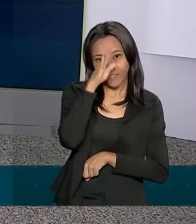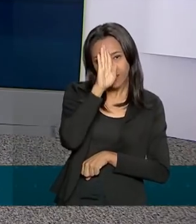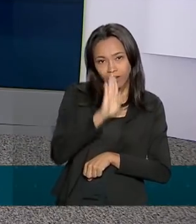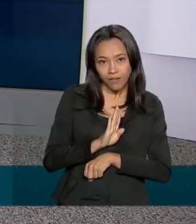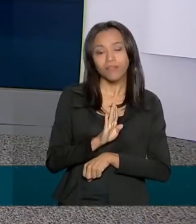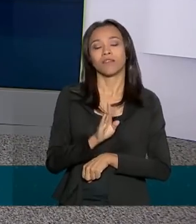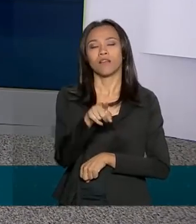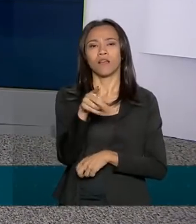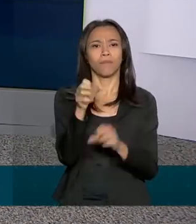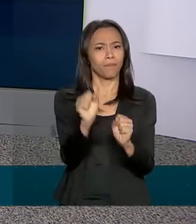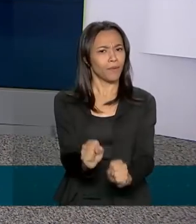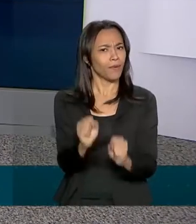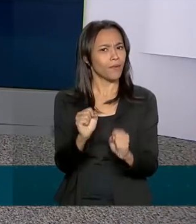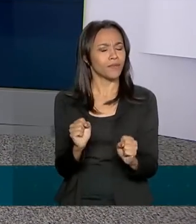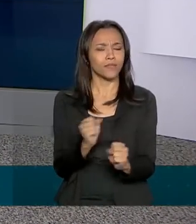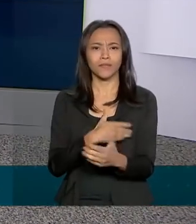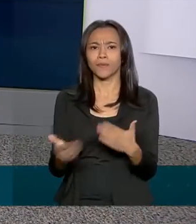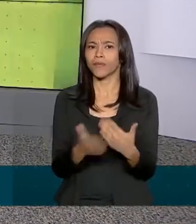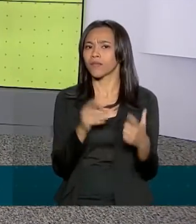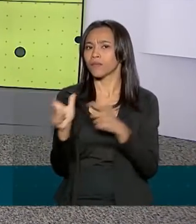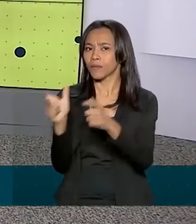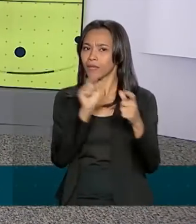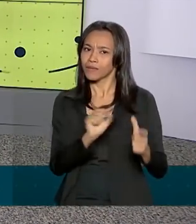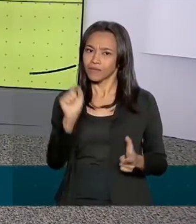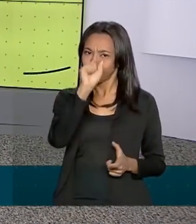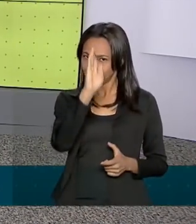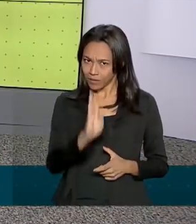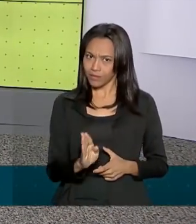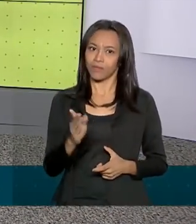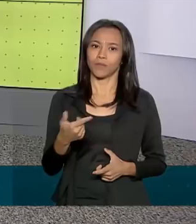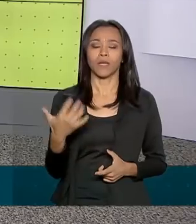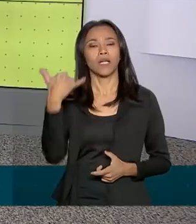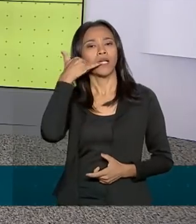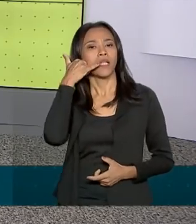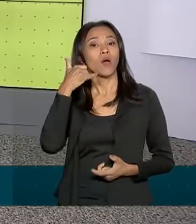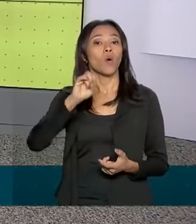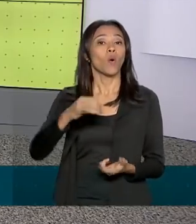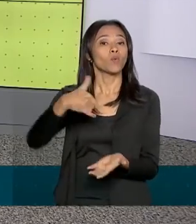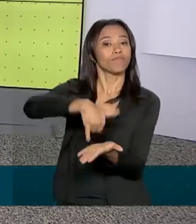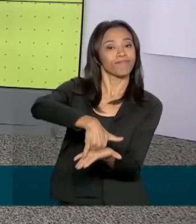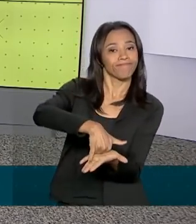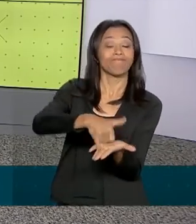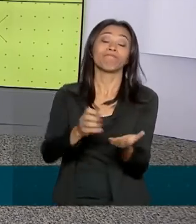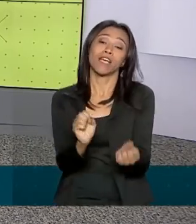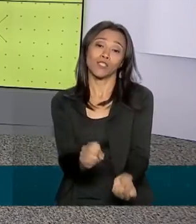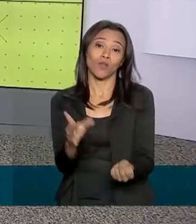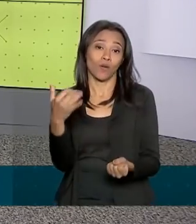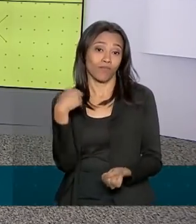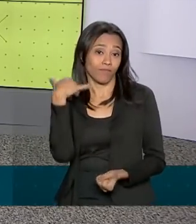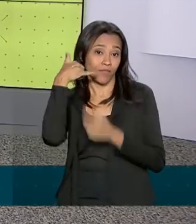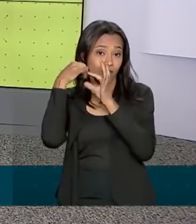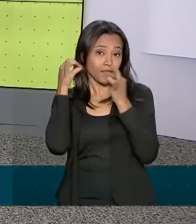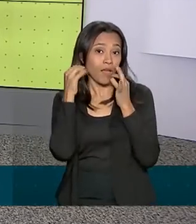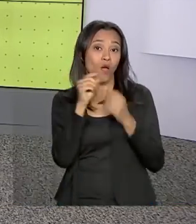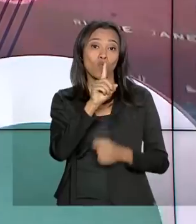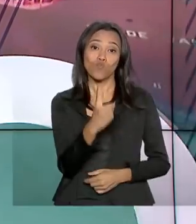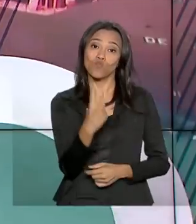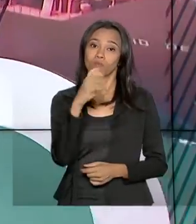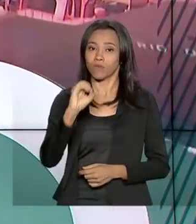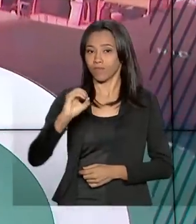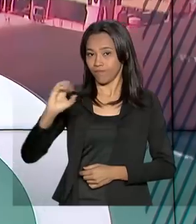graça e pode ser feita de todo o Brasil, por telefone fixo ou celular. Basta discar 1-0-0.